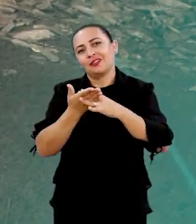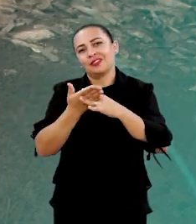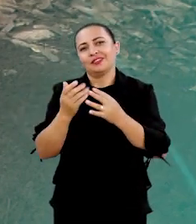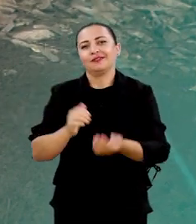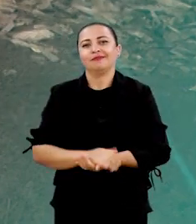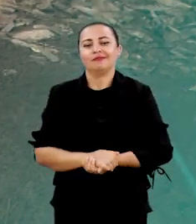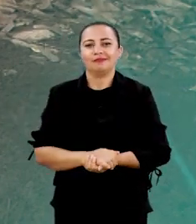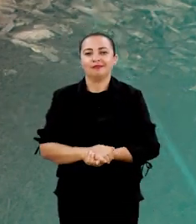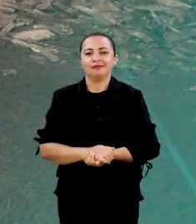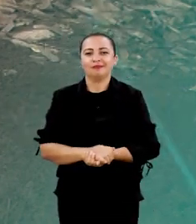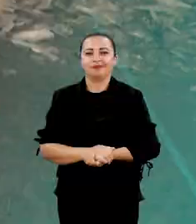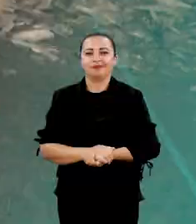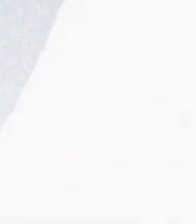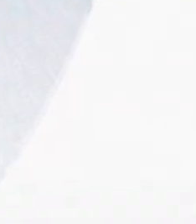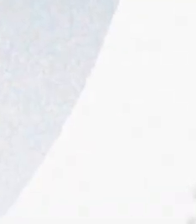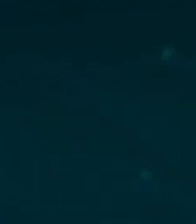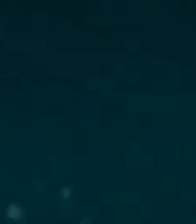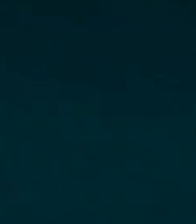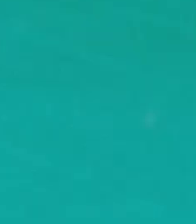É depois do intervalo.